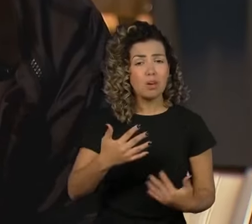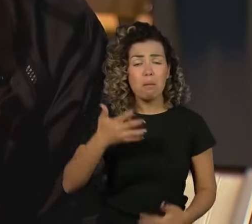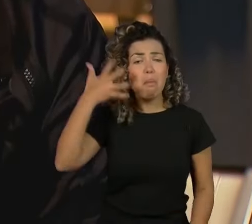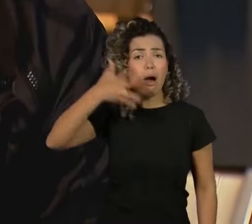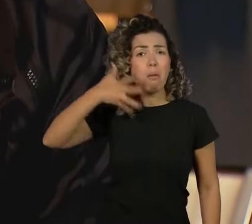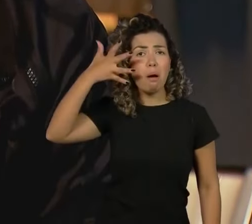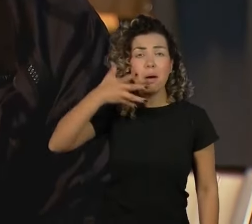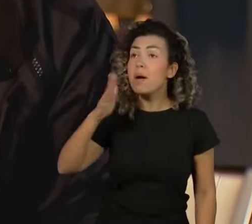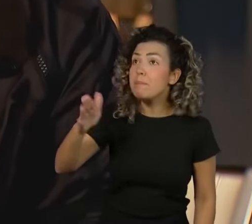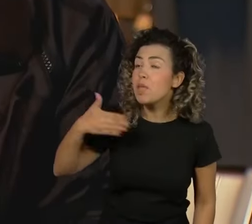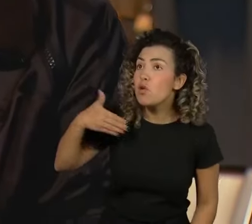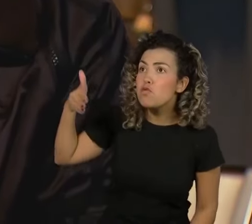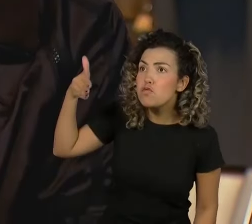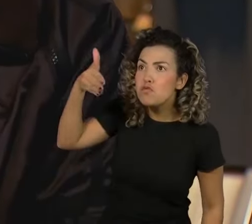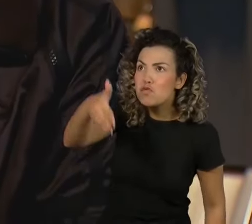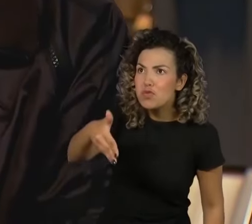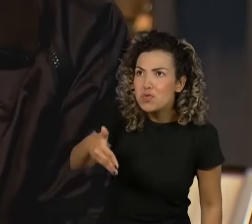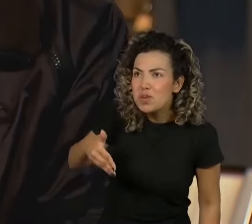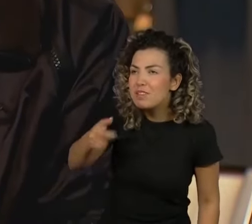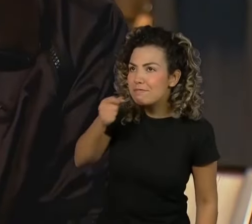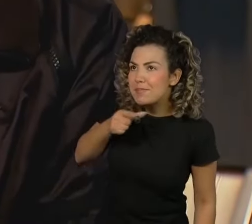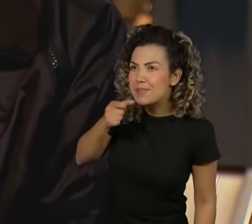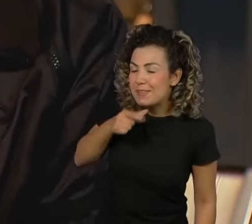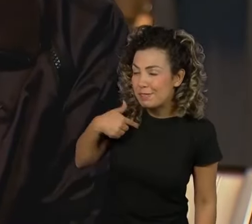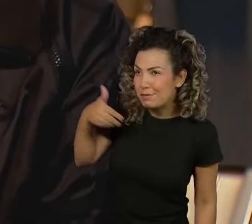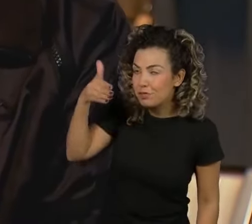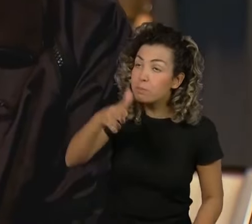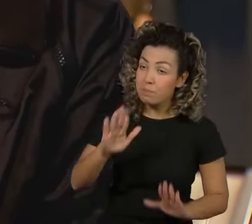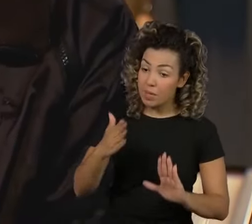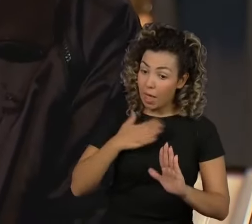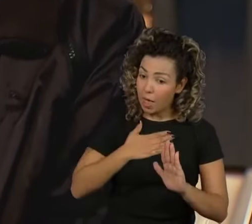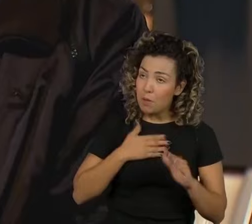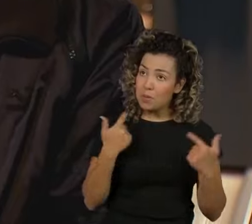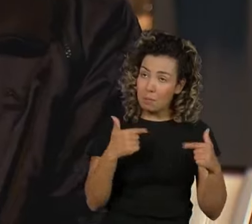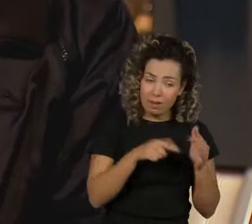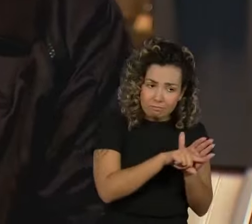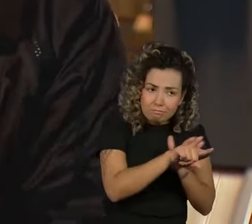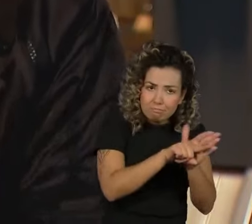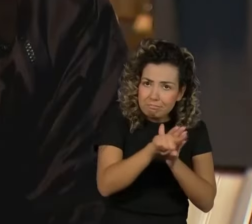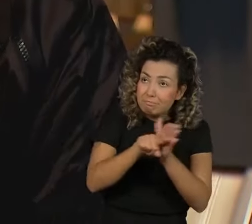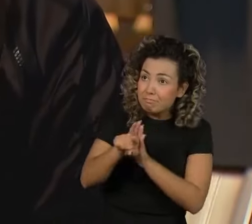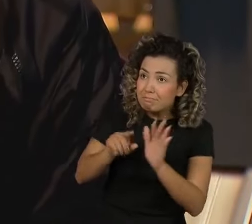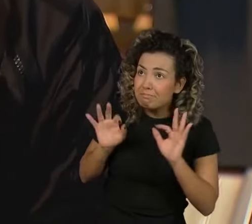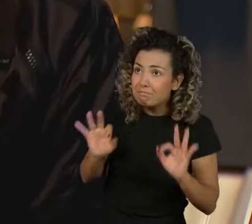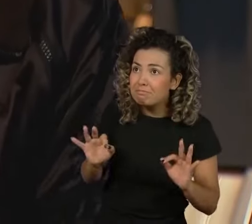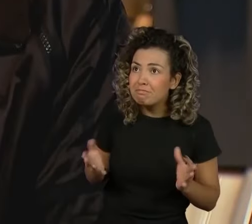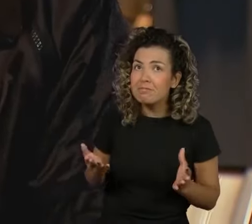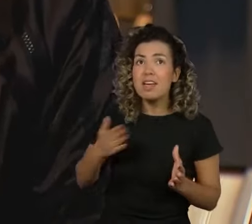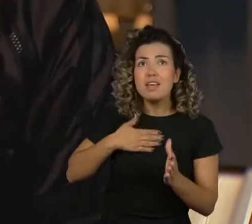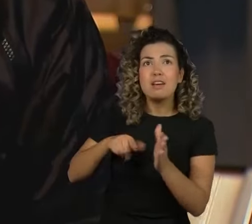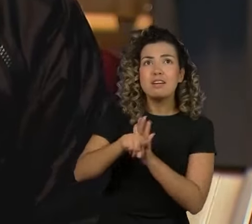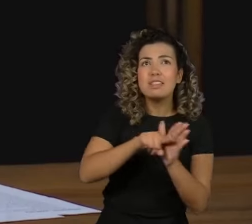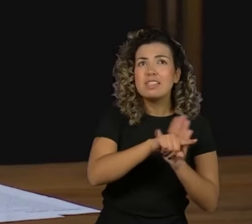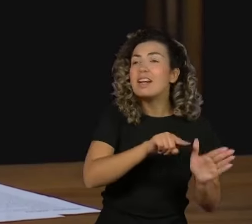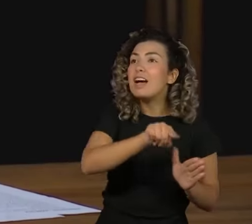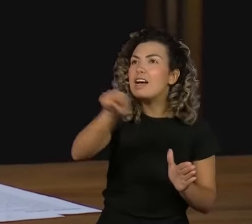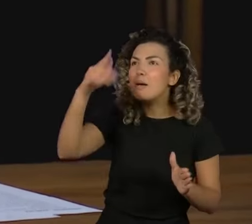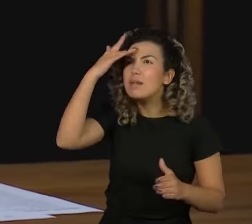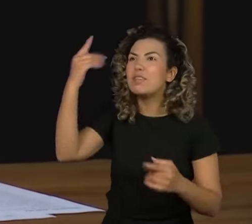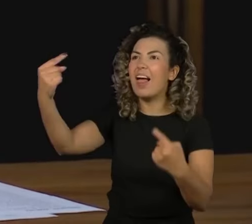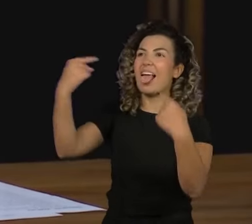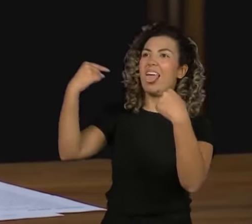Eu fui no Fritada. É maravilhoso. Eu sou um pesquisador. Eu sou um pesquisador. Eu sou pesquisador de campo. Eu preciso.